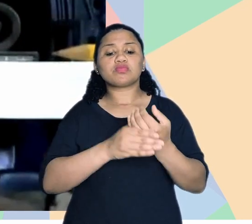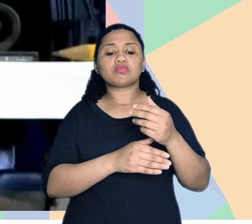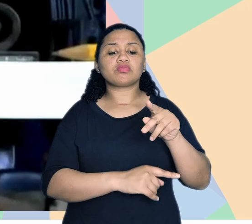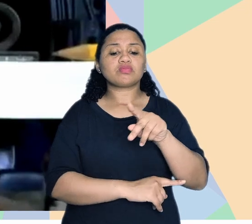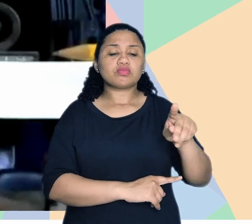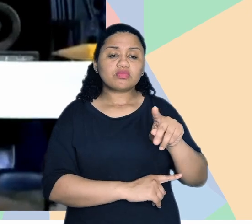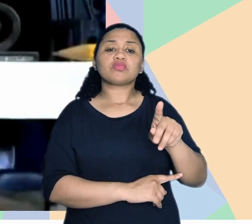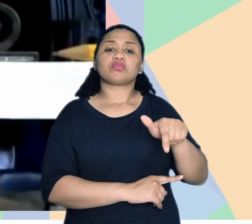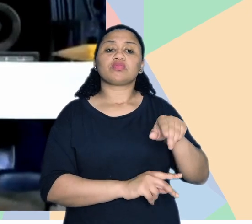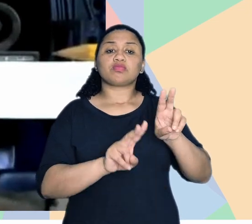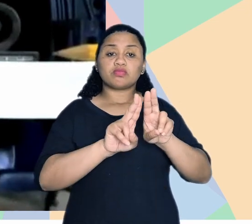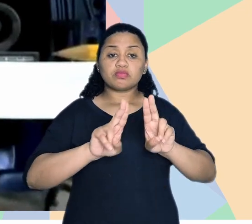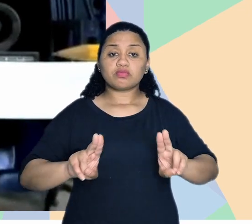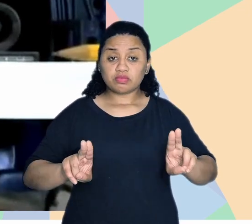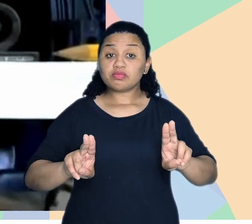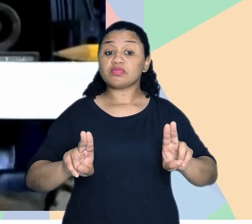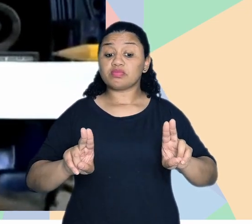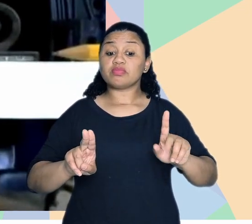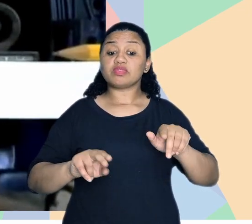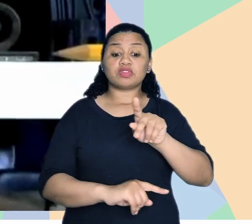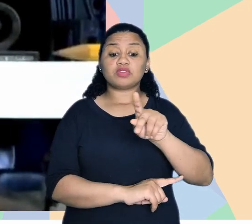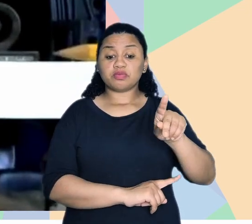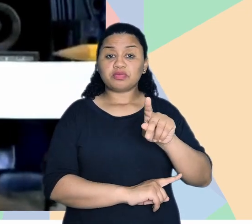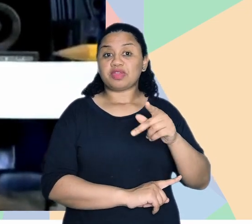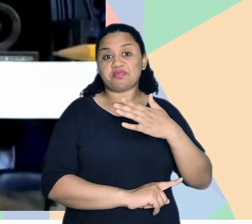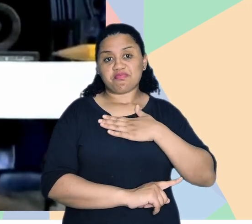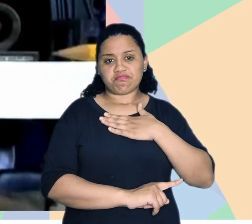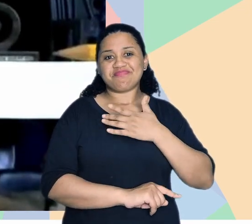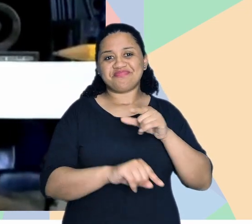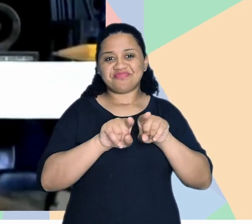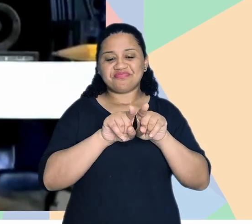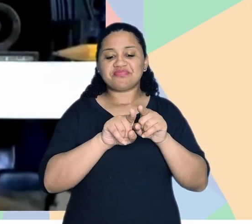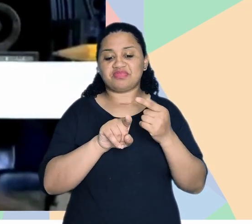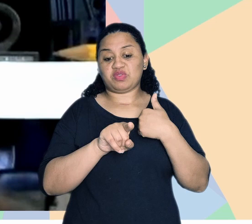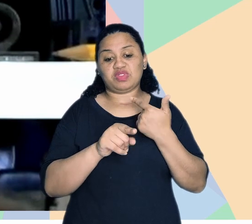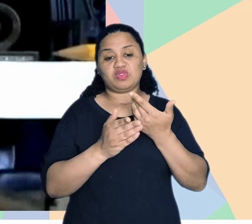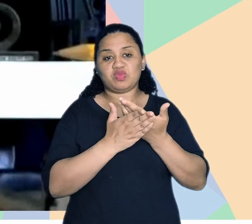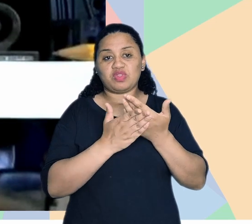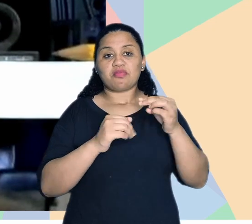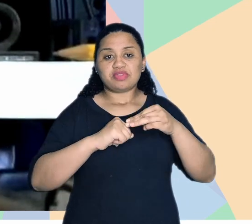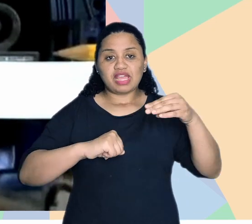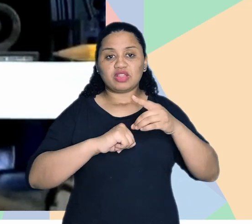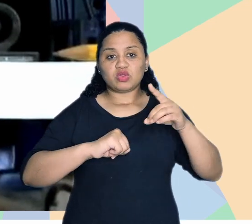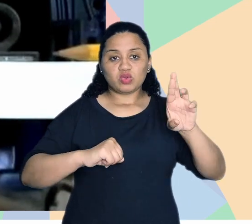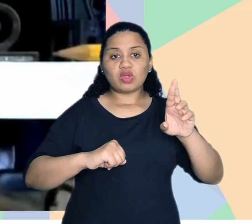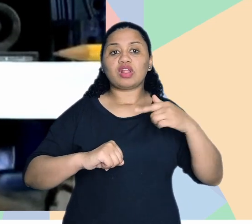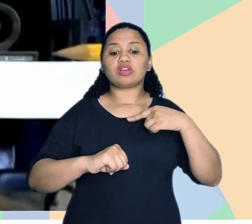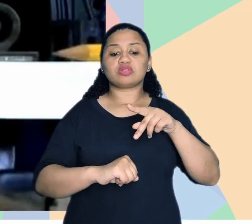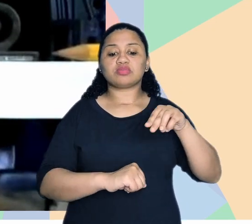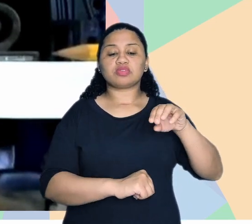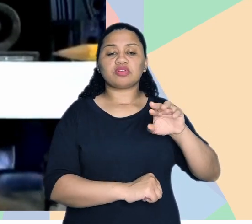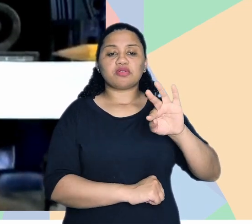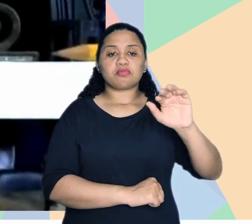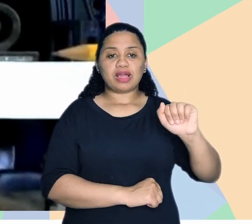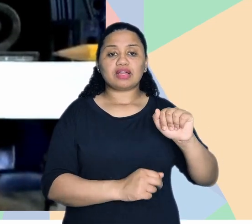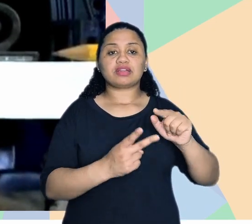professoras da Universidade Federal de Santa Catarina, que foram minhas professoras, inclusive, quando eu estudava, né? Mestrado, doutorado, a professora Marta